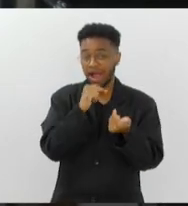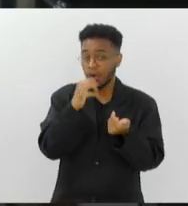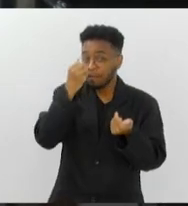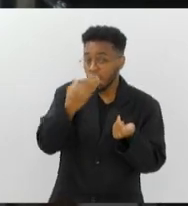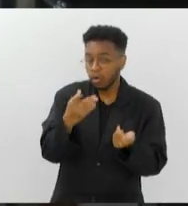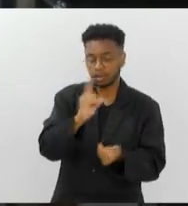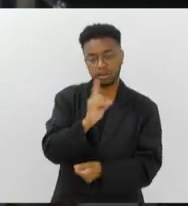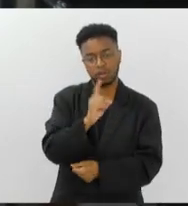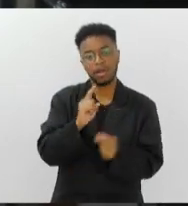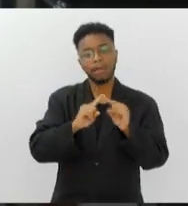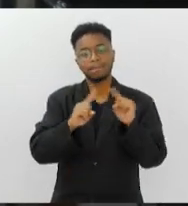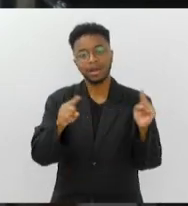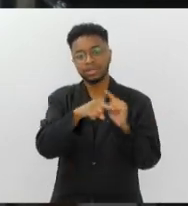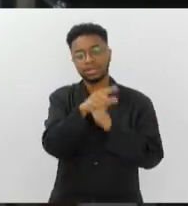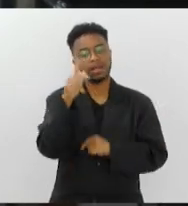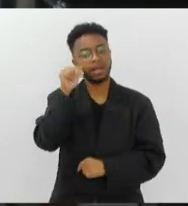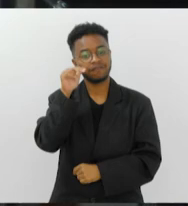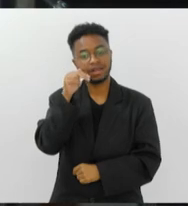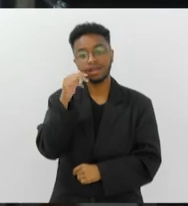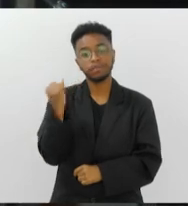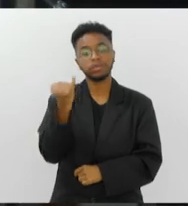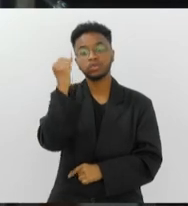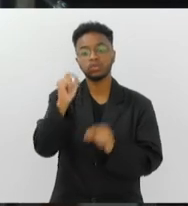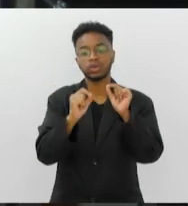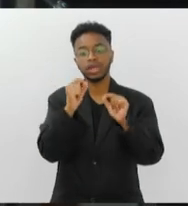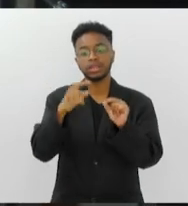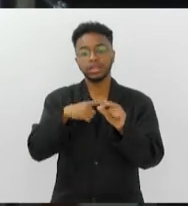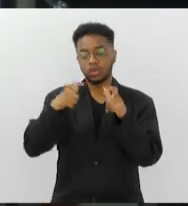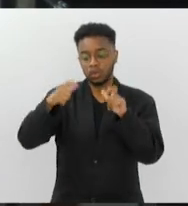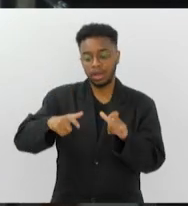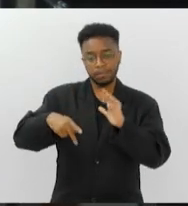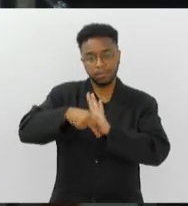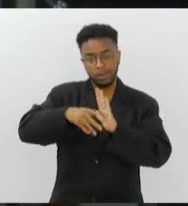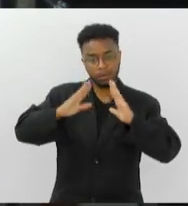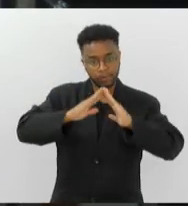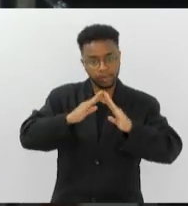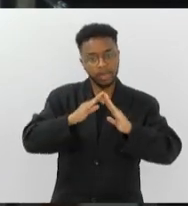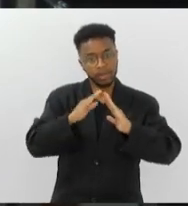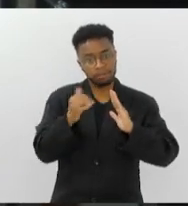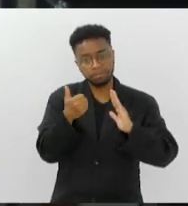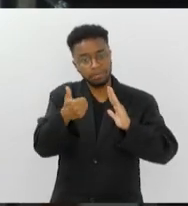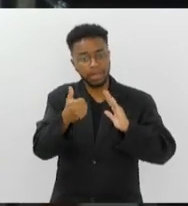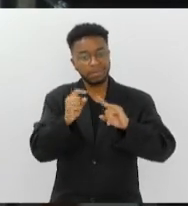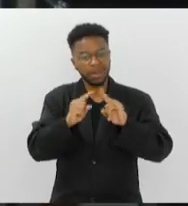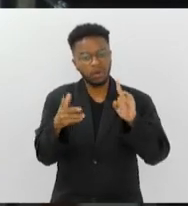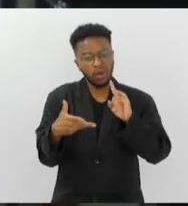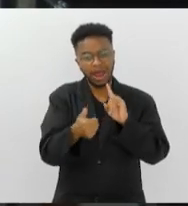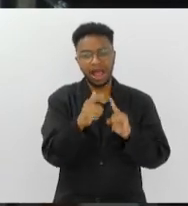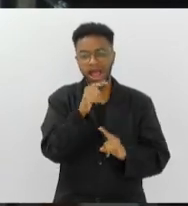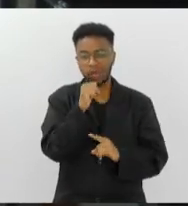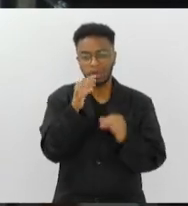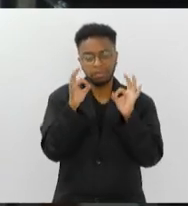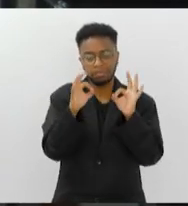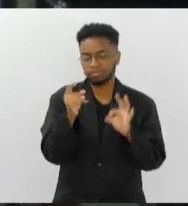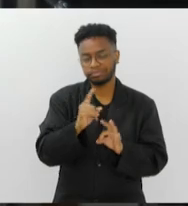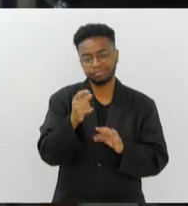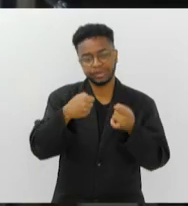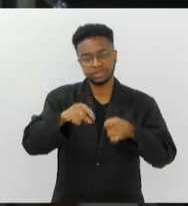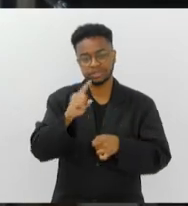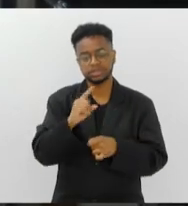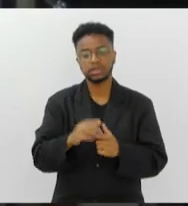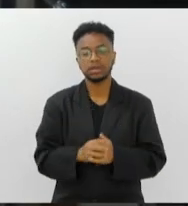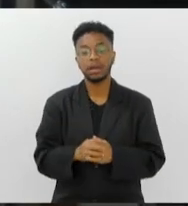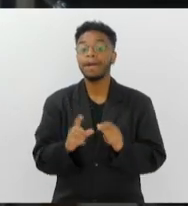Então, para o cavalo marinho, o é importante é ter um hábito favorável, não uma qualidade de água tão primorosa. Então, essa relação